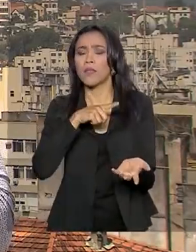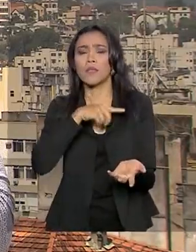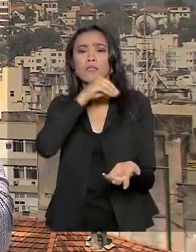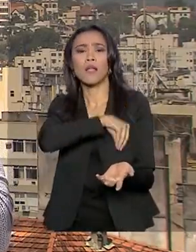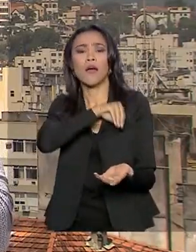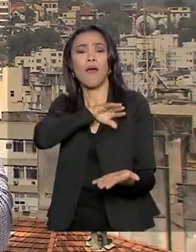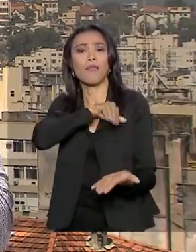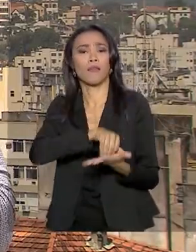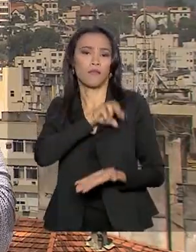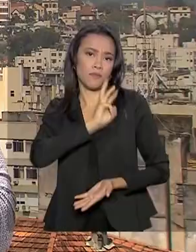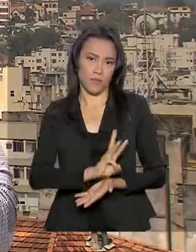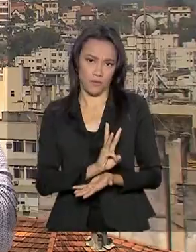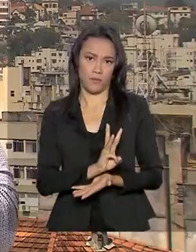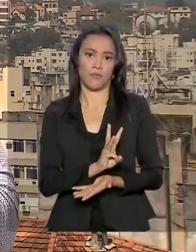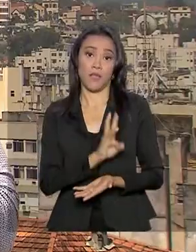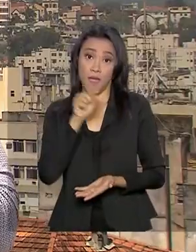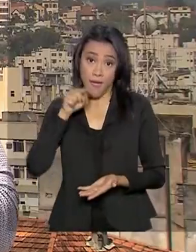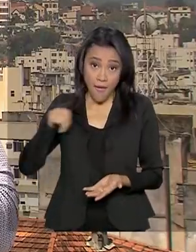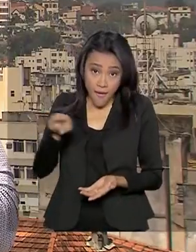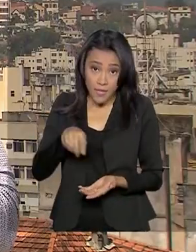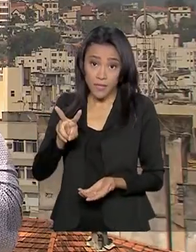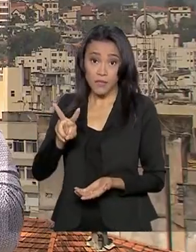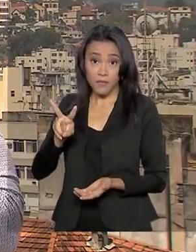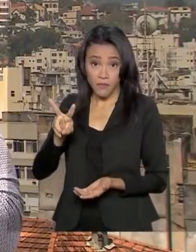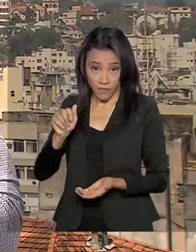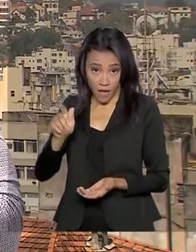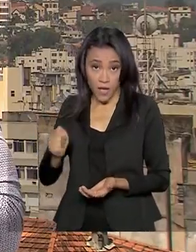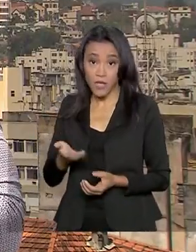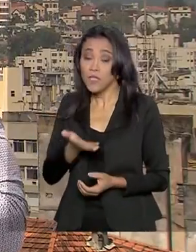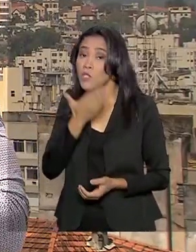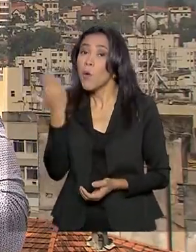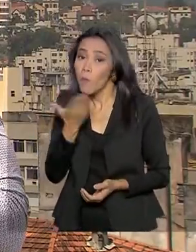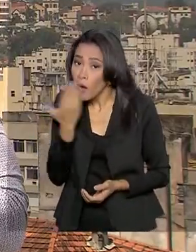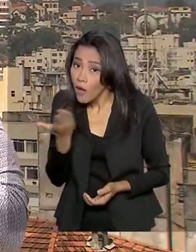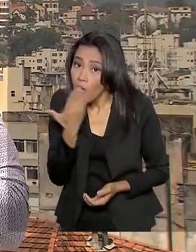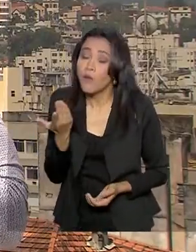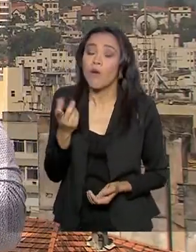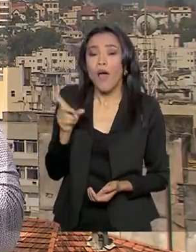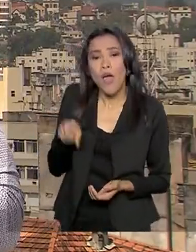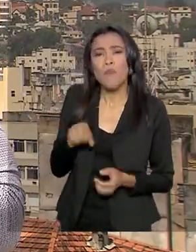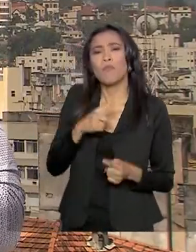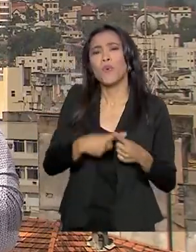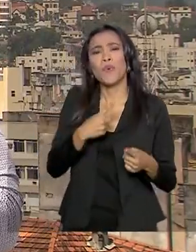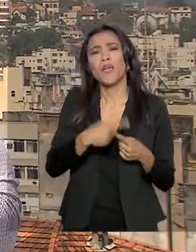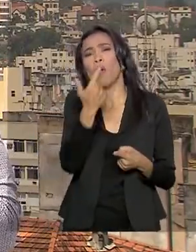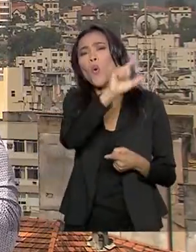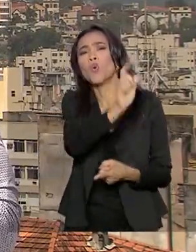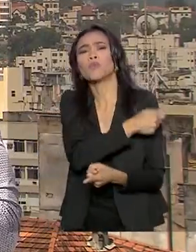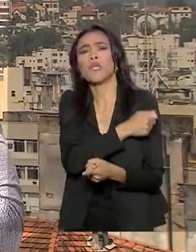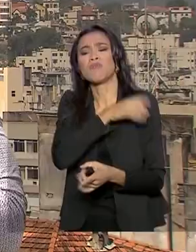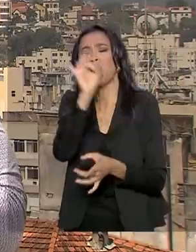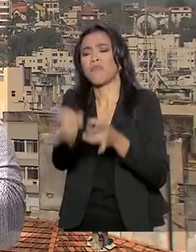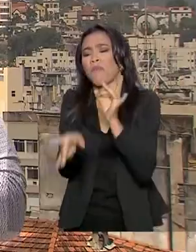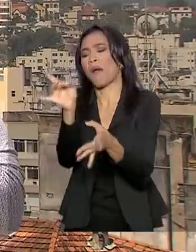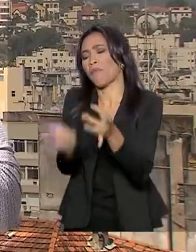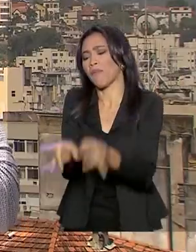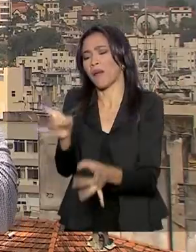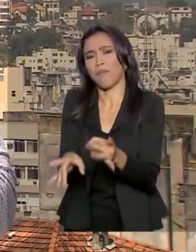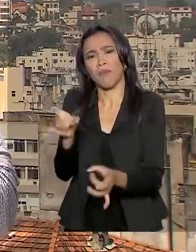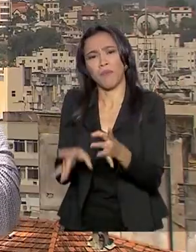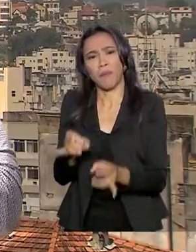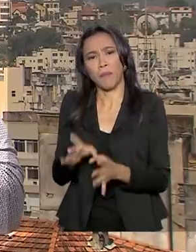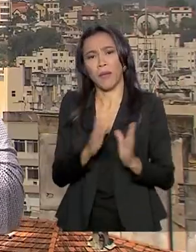três salários mínimos. Essas vagas remanescentes ficam disponíveis por causa da desistência de outros candidatos em outras